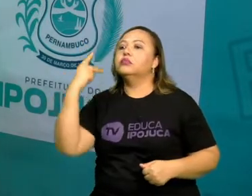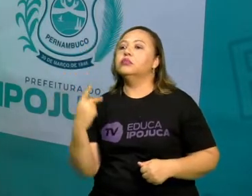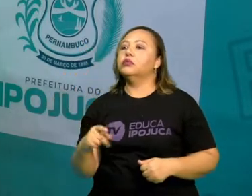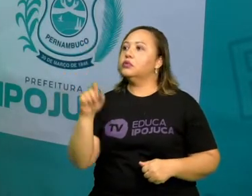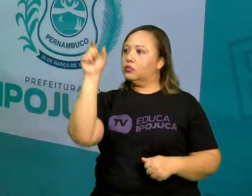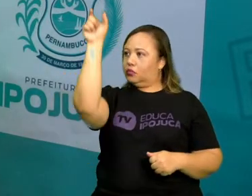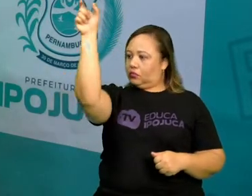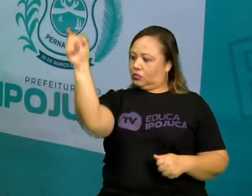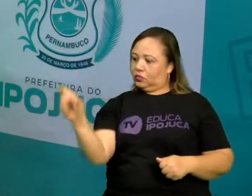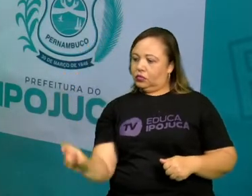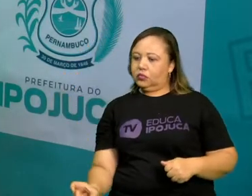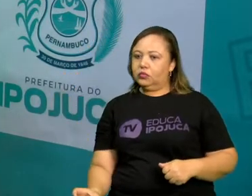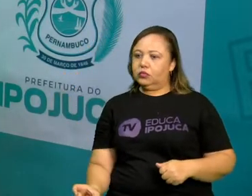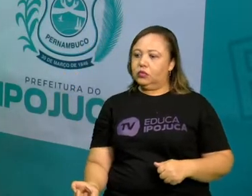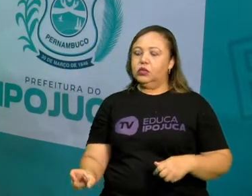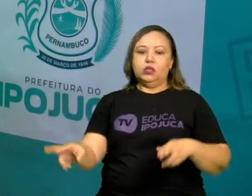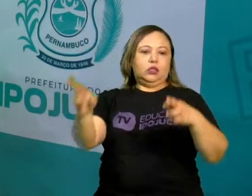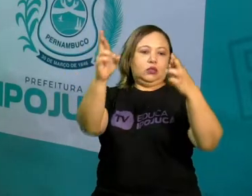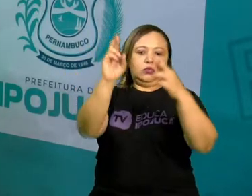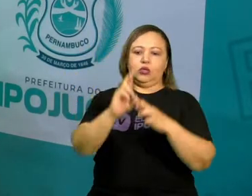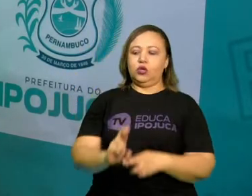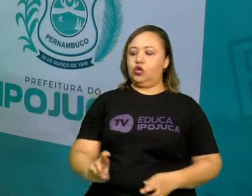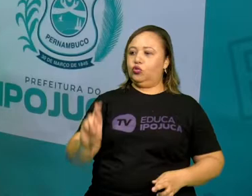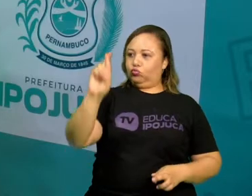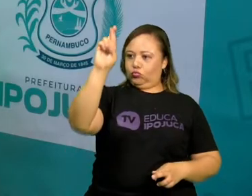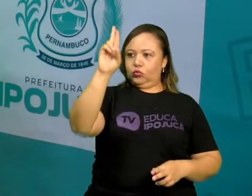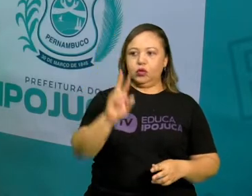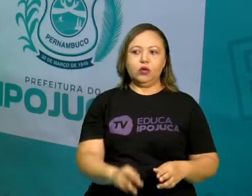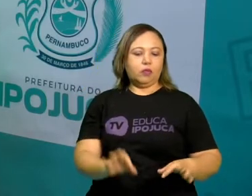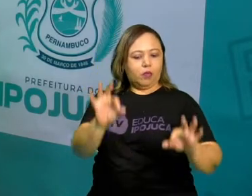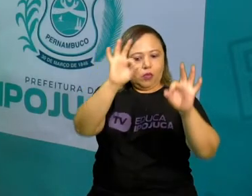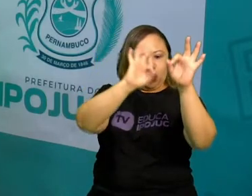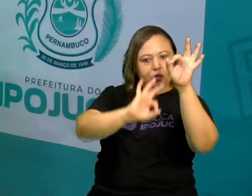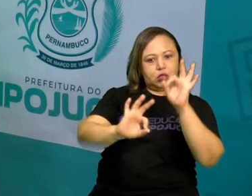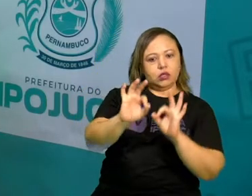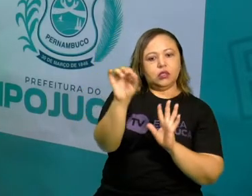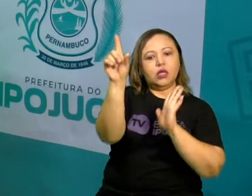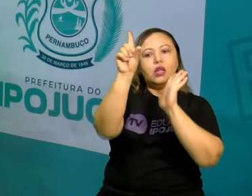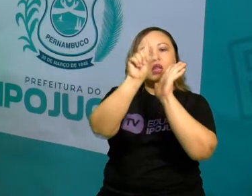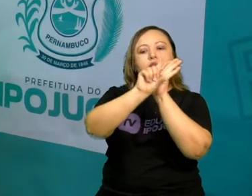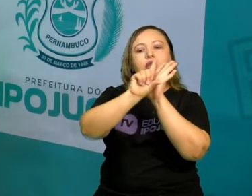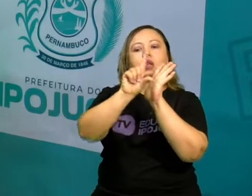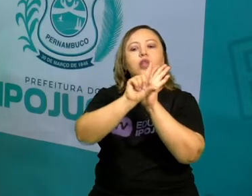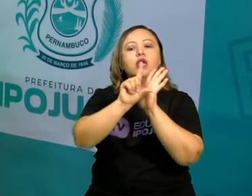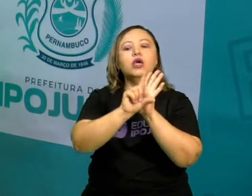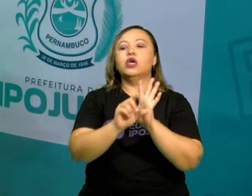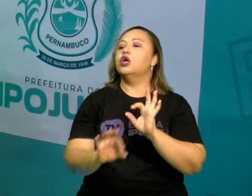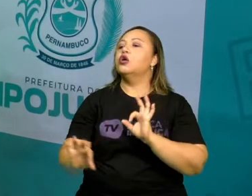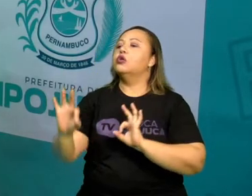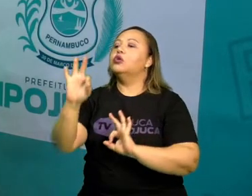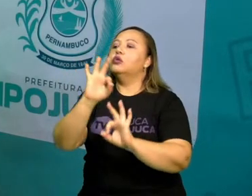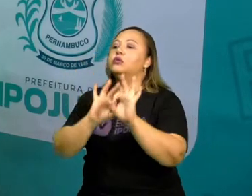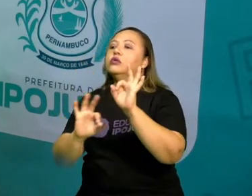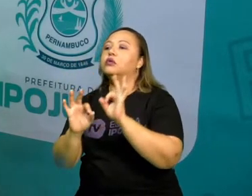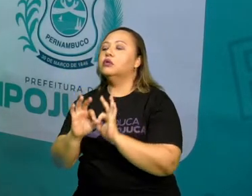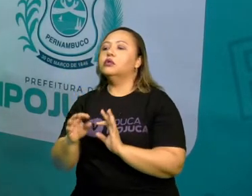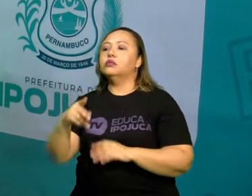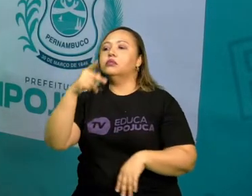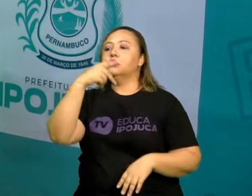em cima, que organize as leis, que organize como as pessoas podem se